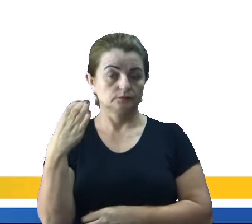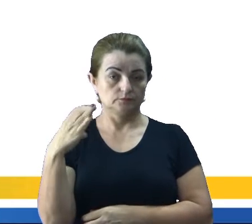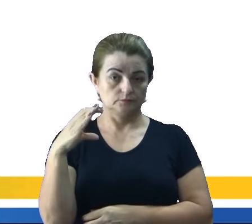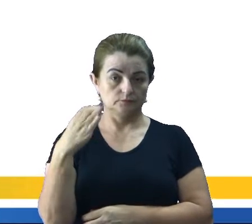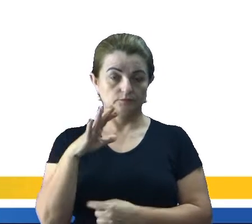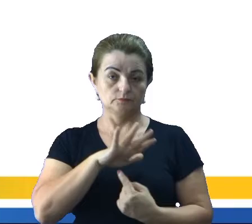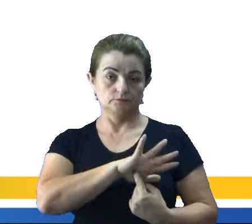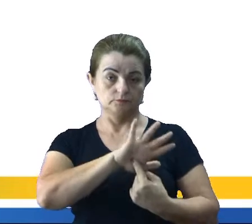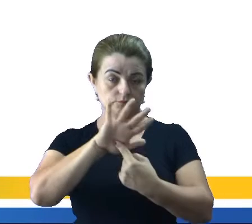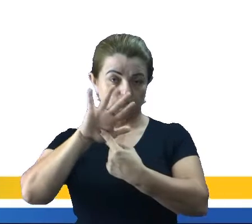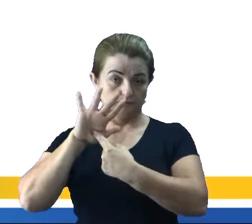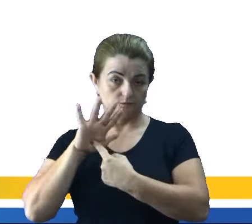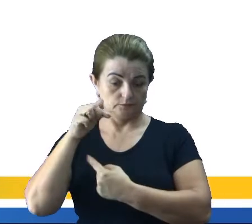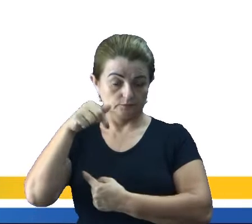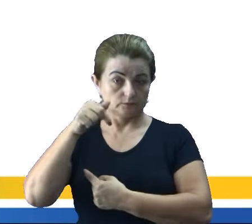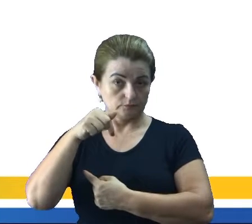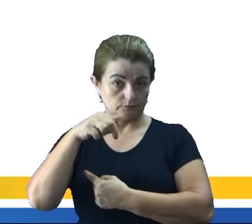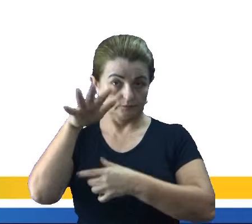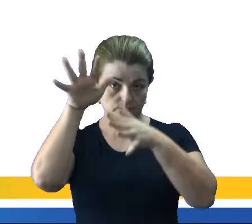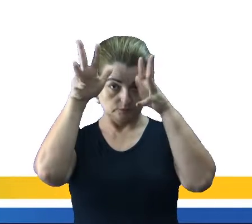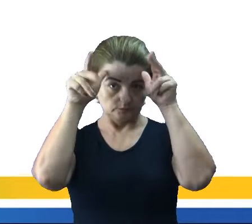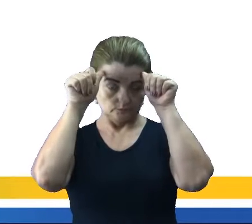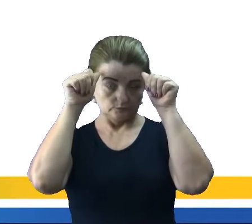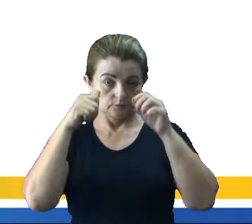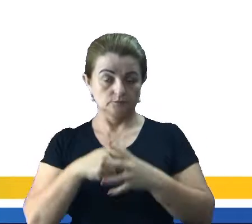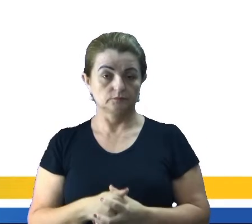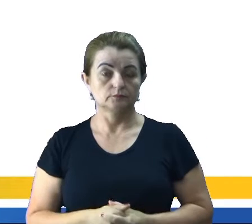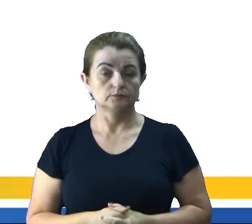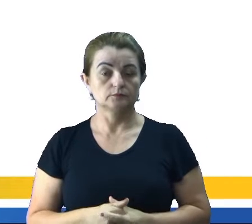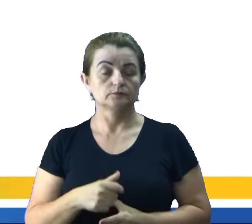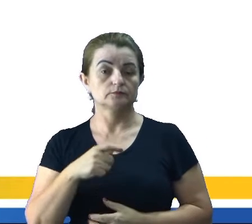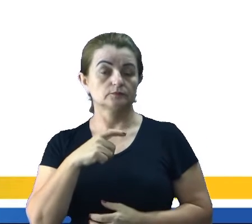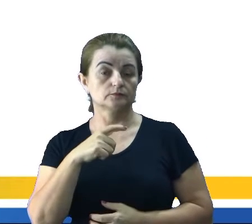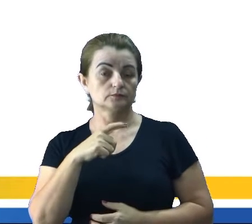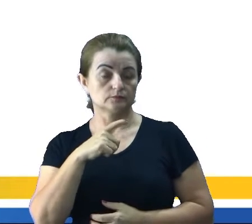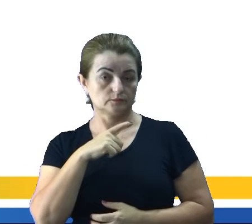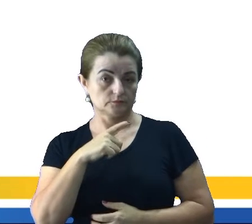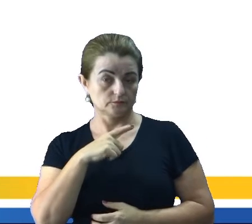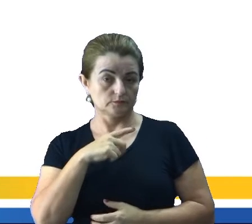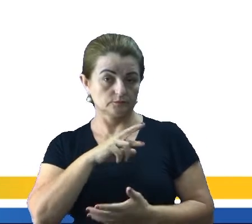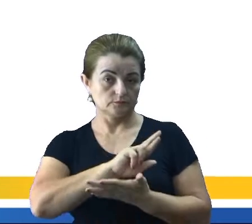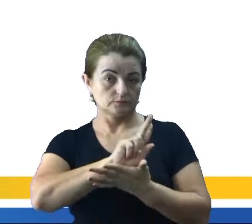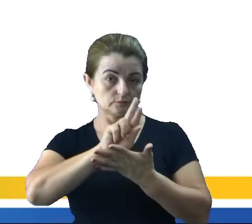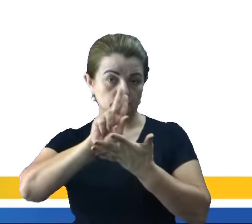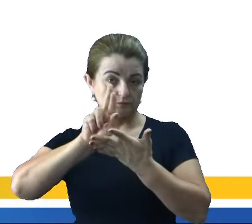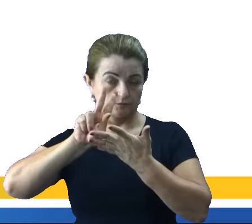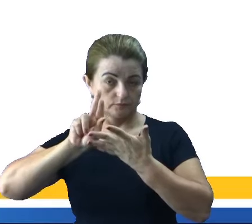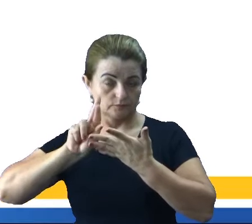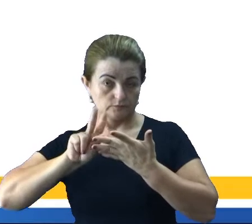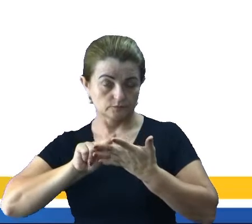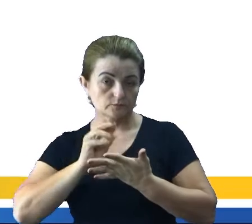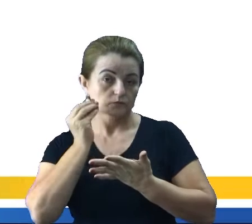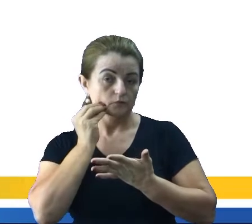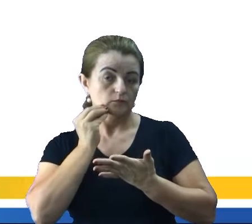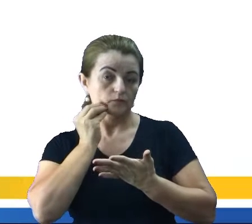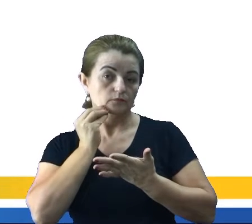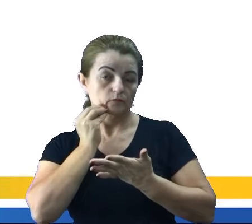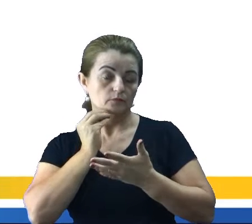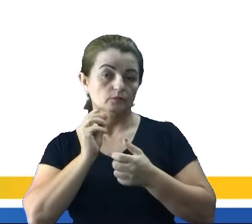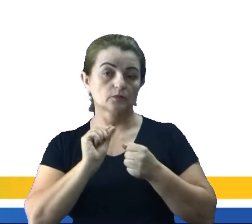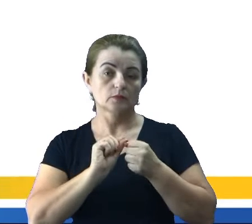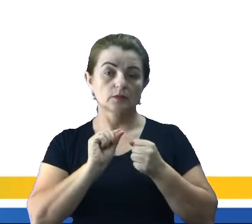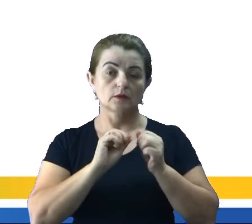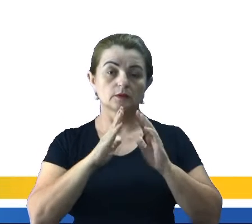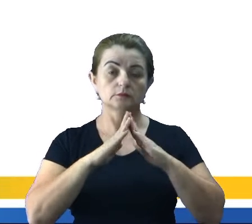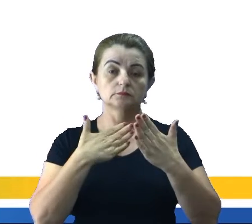né? No caso, a Mostra Viver Ciência, ela leva vários trabalhos, experimentos realizados